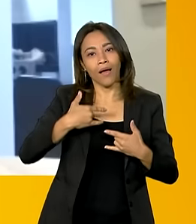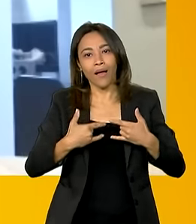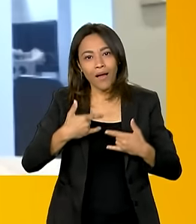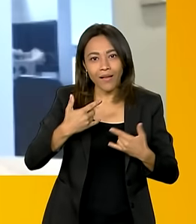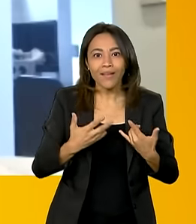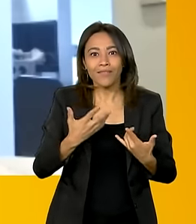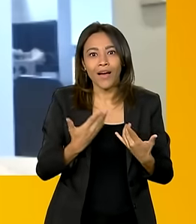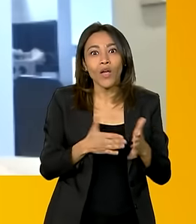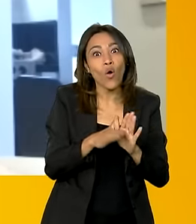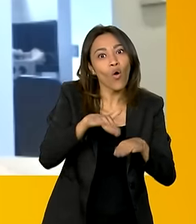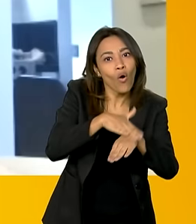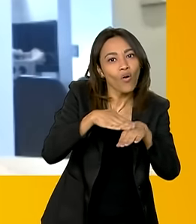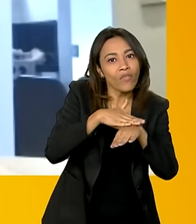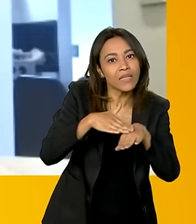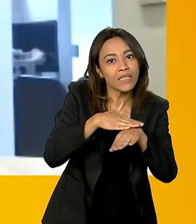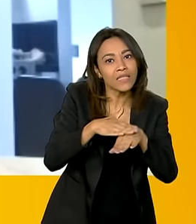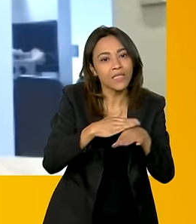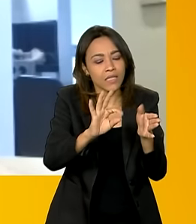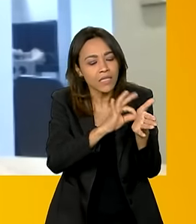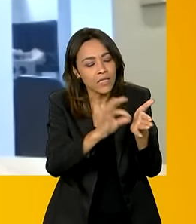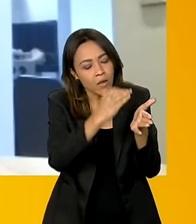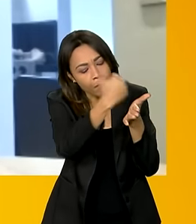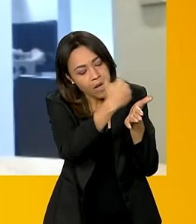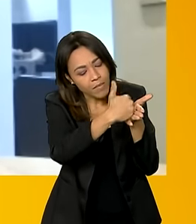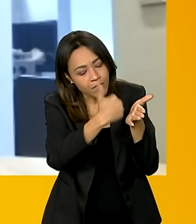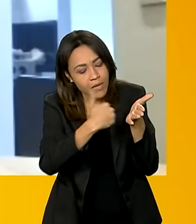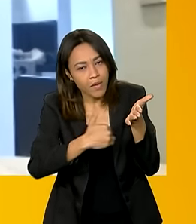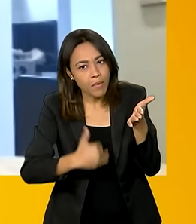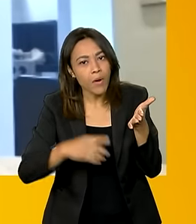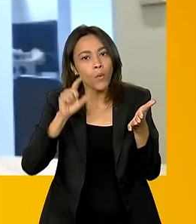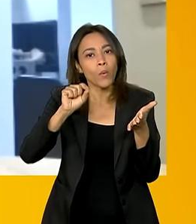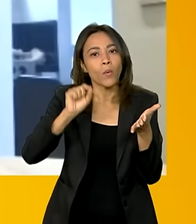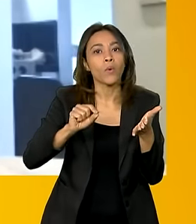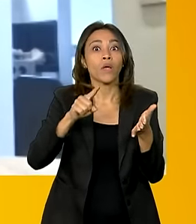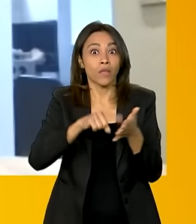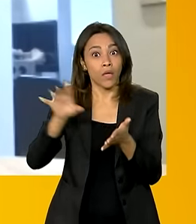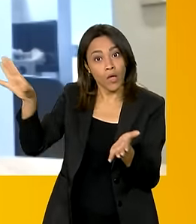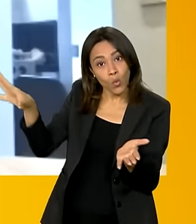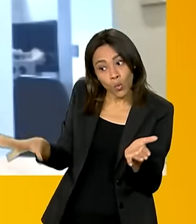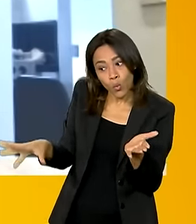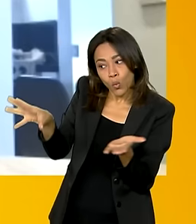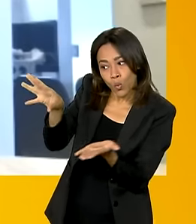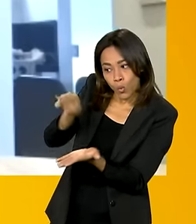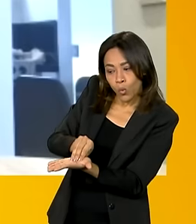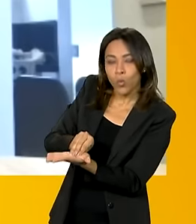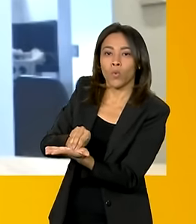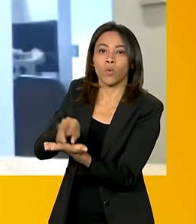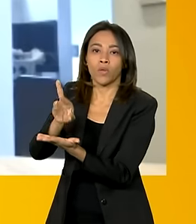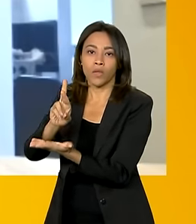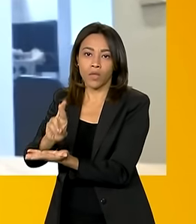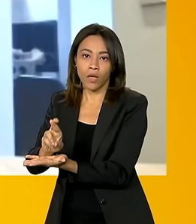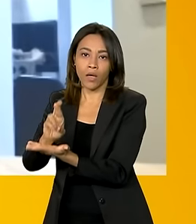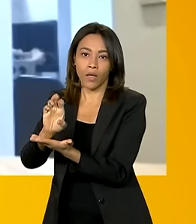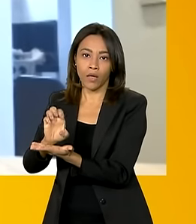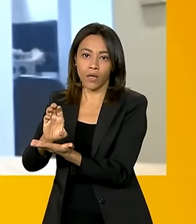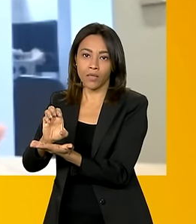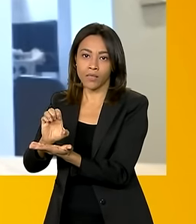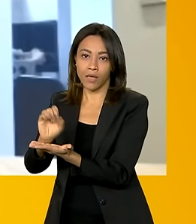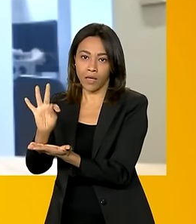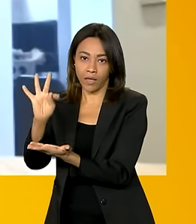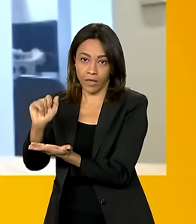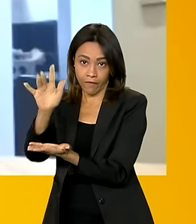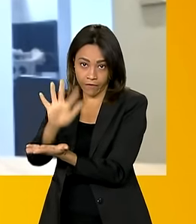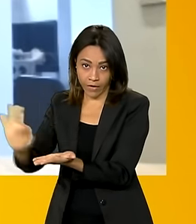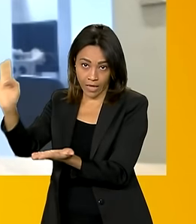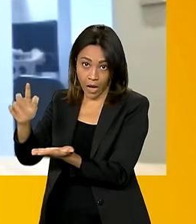Então, a nossa inscrição, ela tem como referência a base da Receita Federal. Então, o participante deve entrar com o seu CPF e a